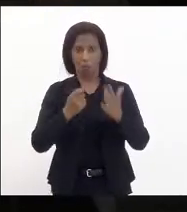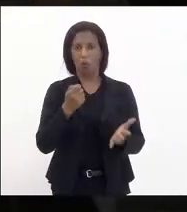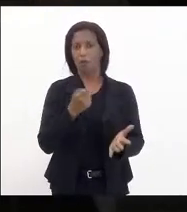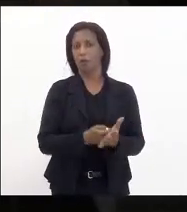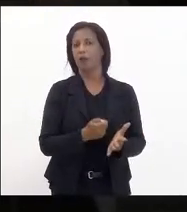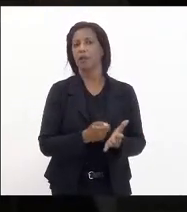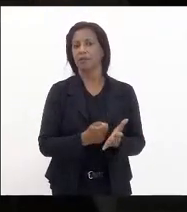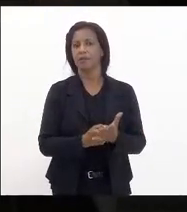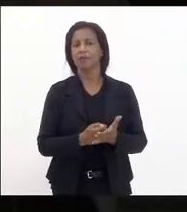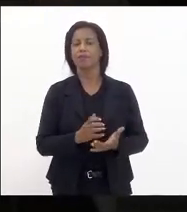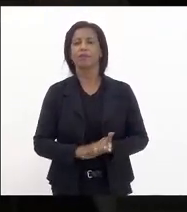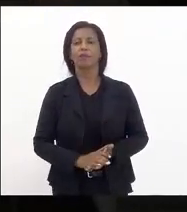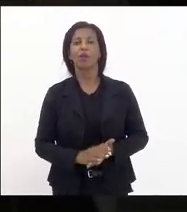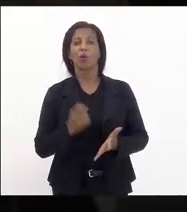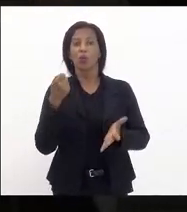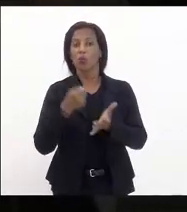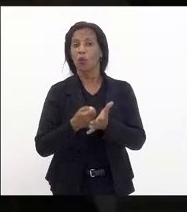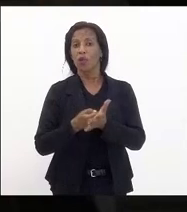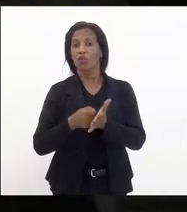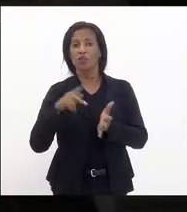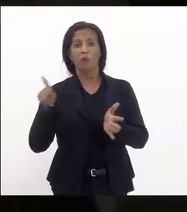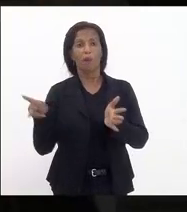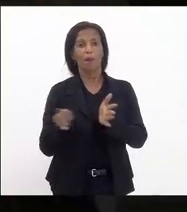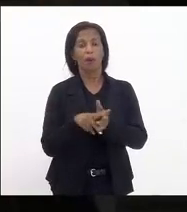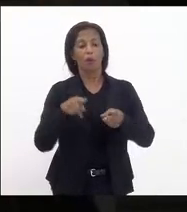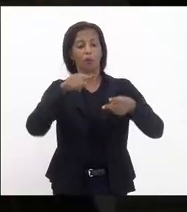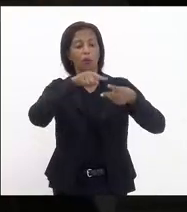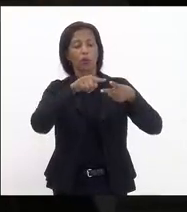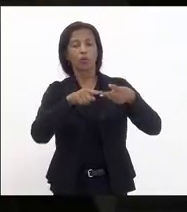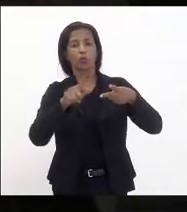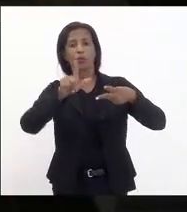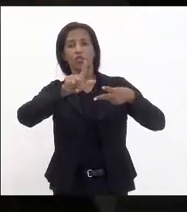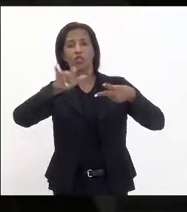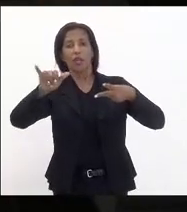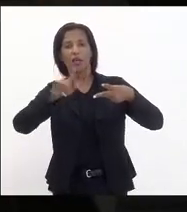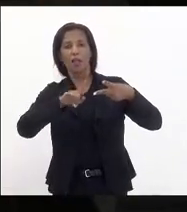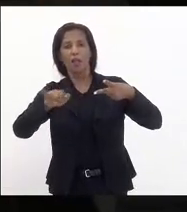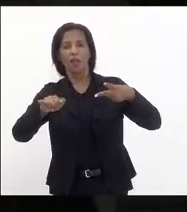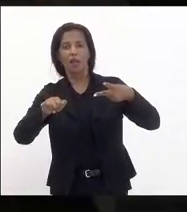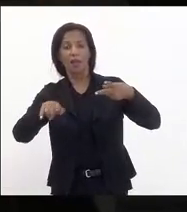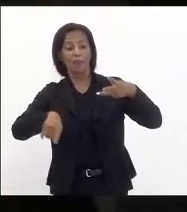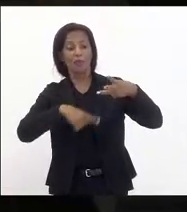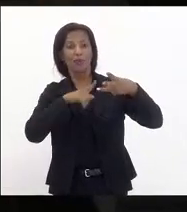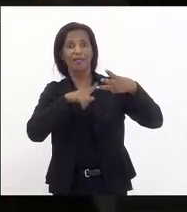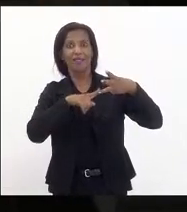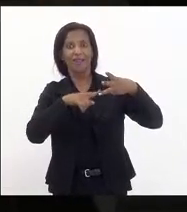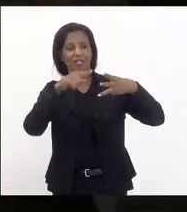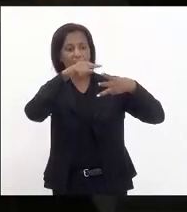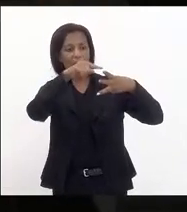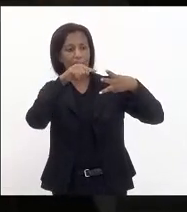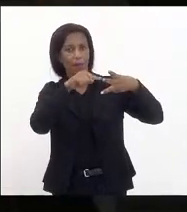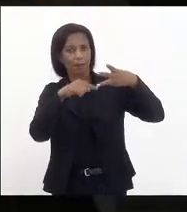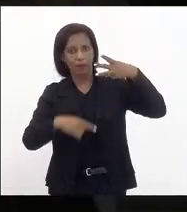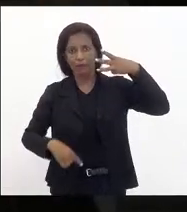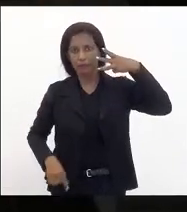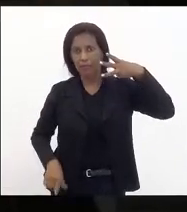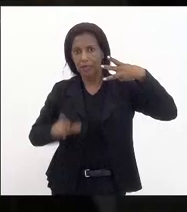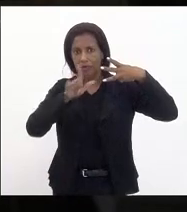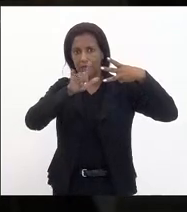porque o regime não está regido por duas leis complementares até por três leis complementares